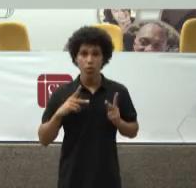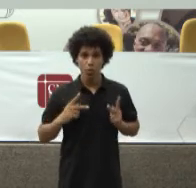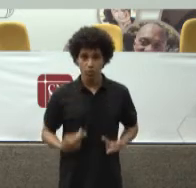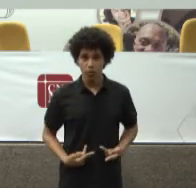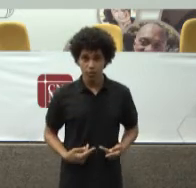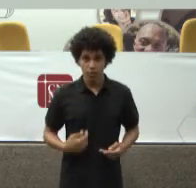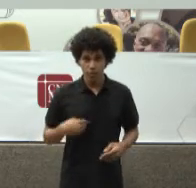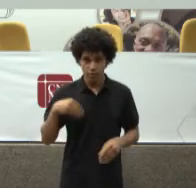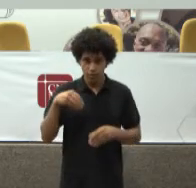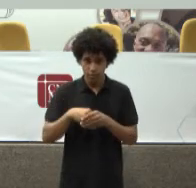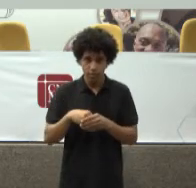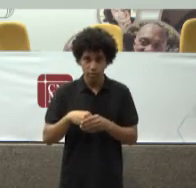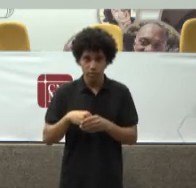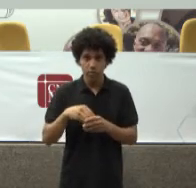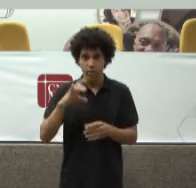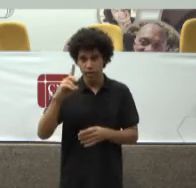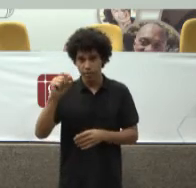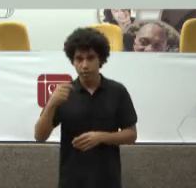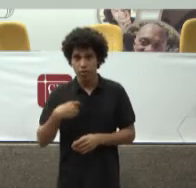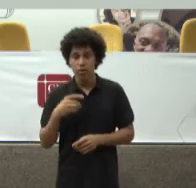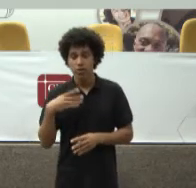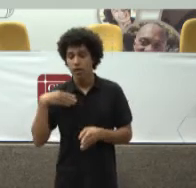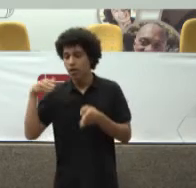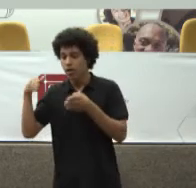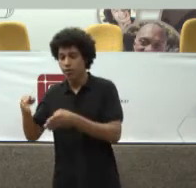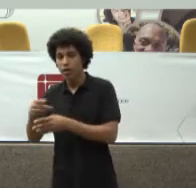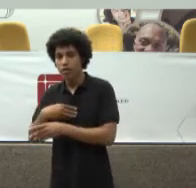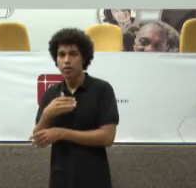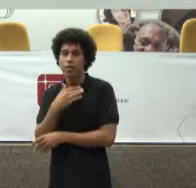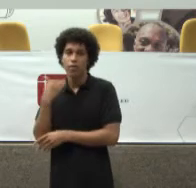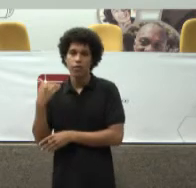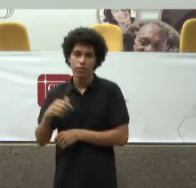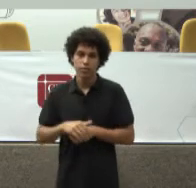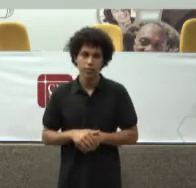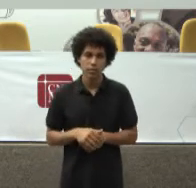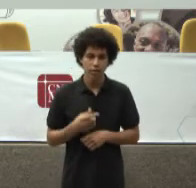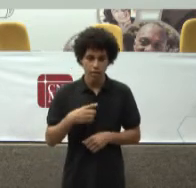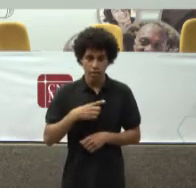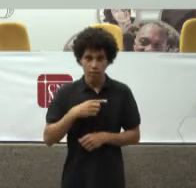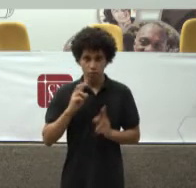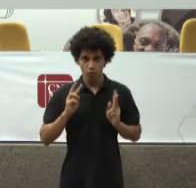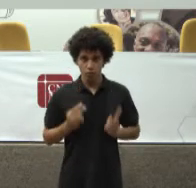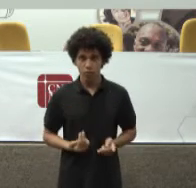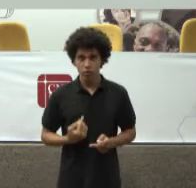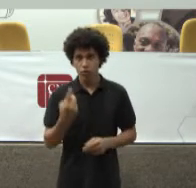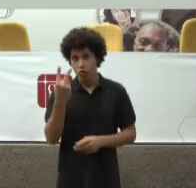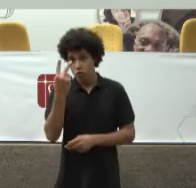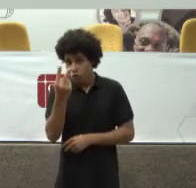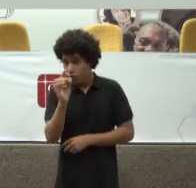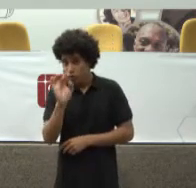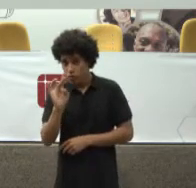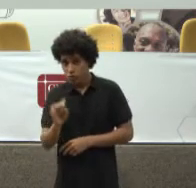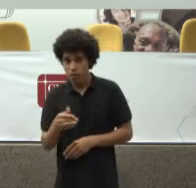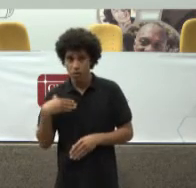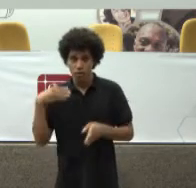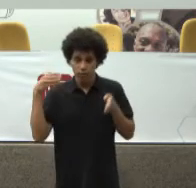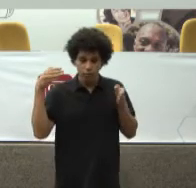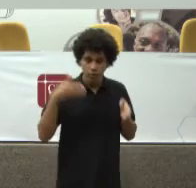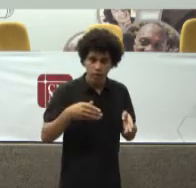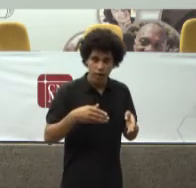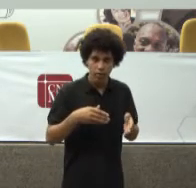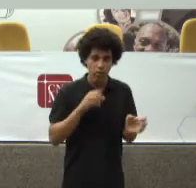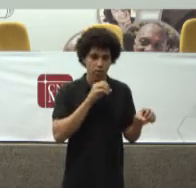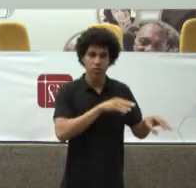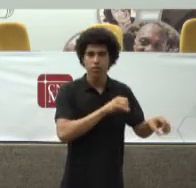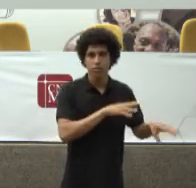falências Nós temos Dois promotores Para a área De educação Na capital E temos